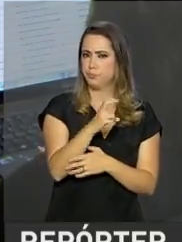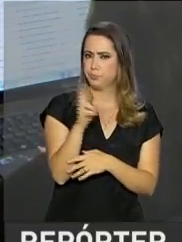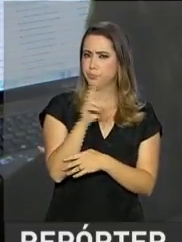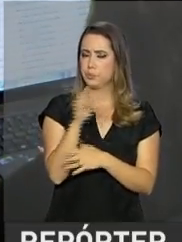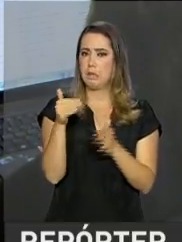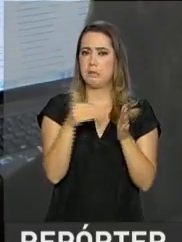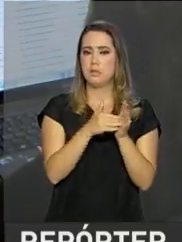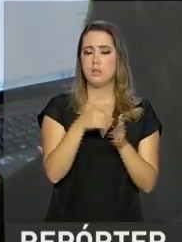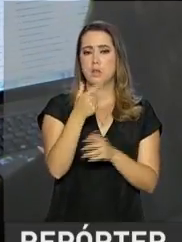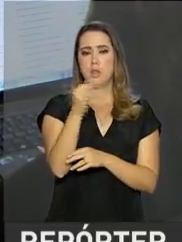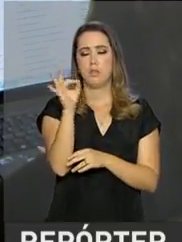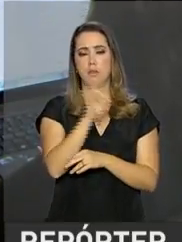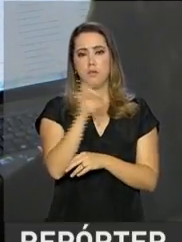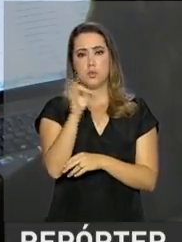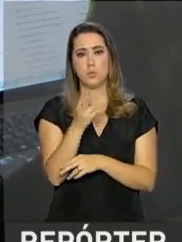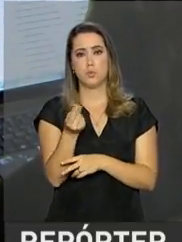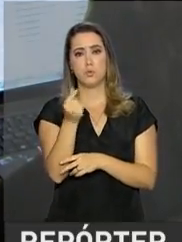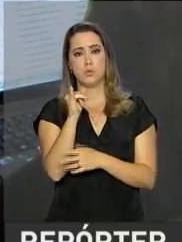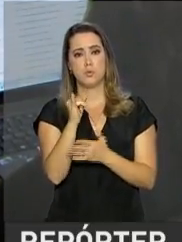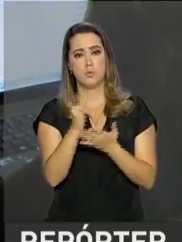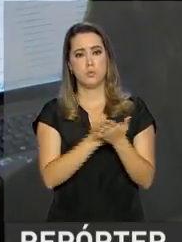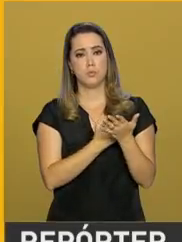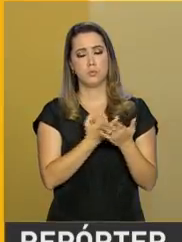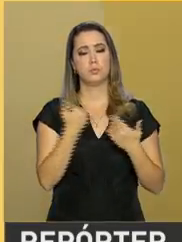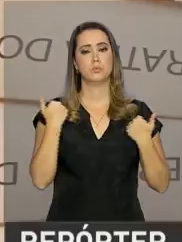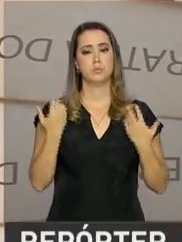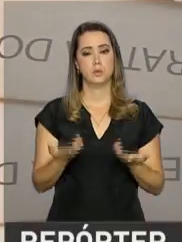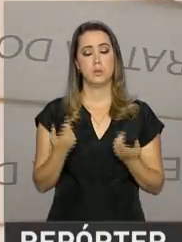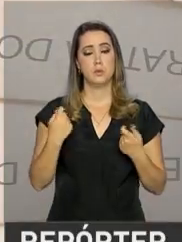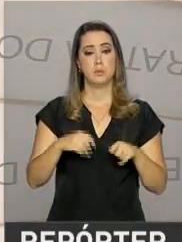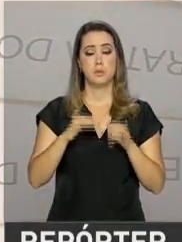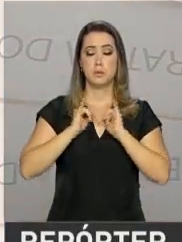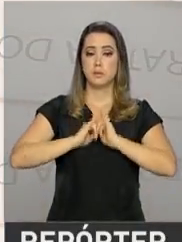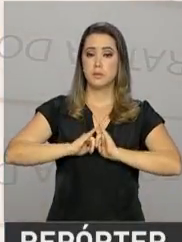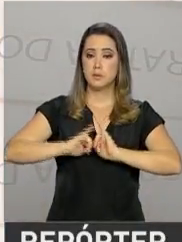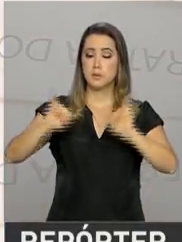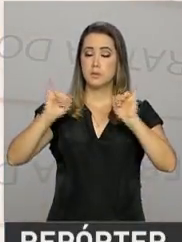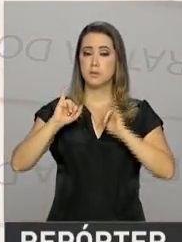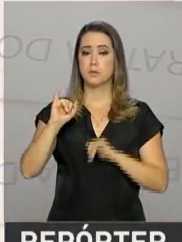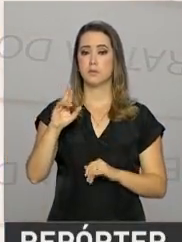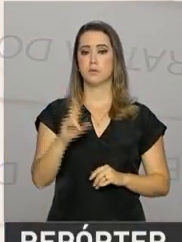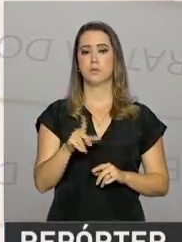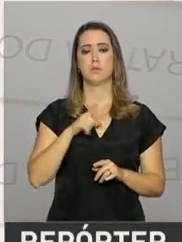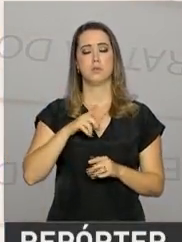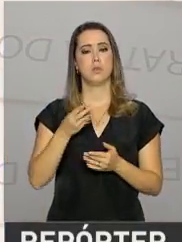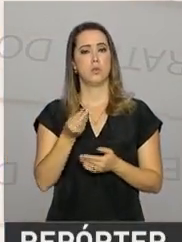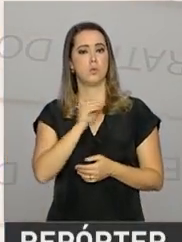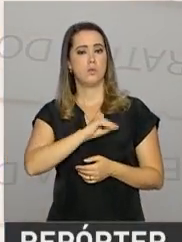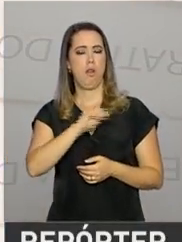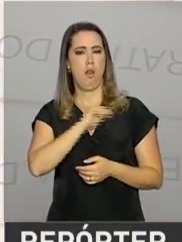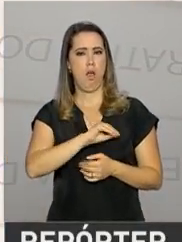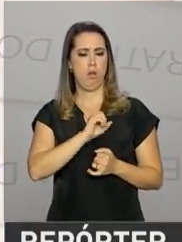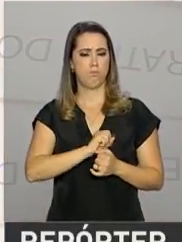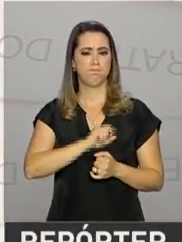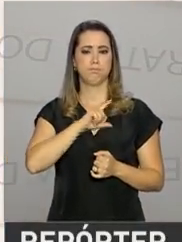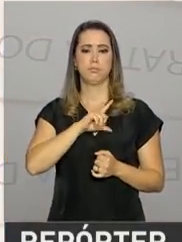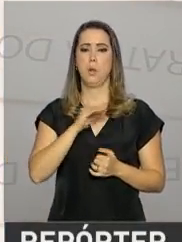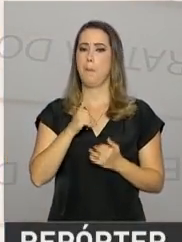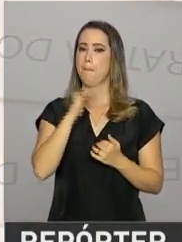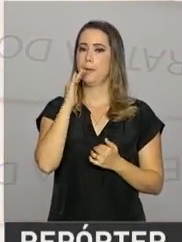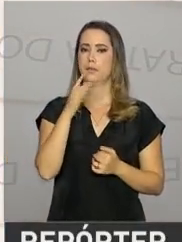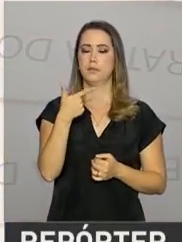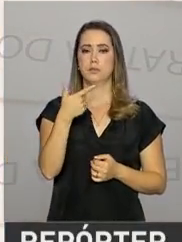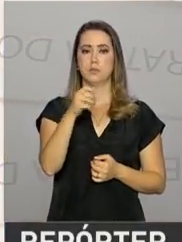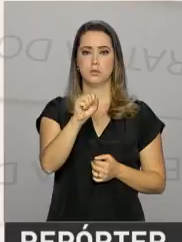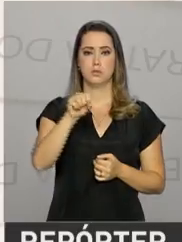até 20% do imposto devido. Deve declarar o Imposto de Renda quem teve rendimento superior a R$